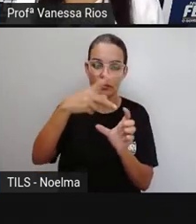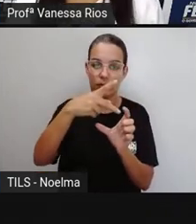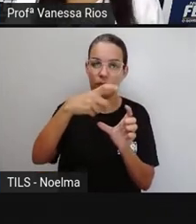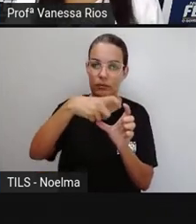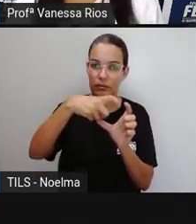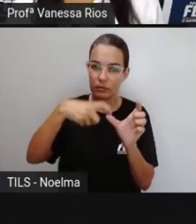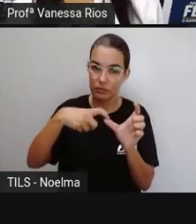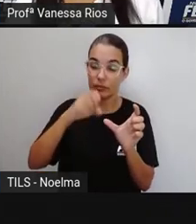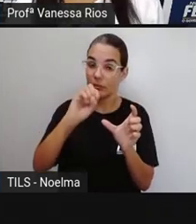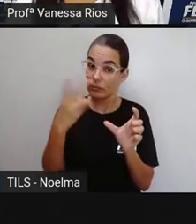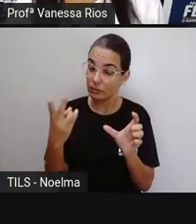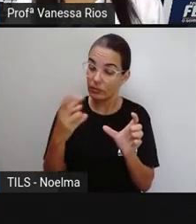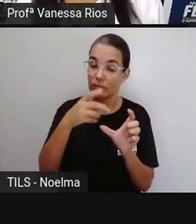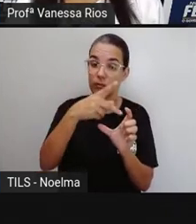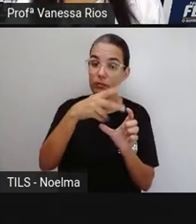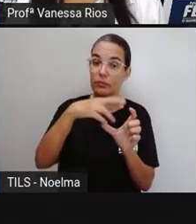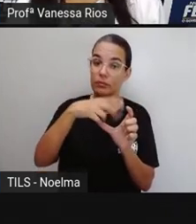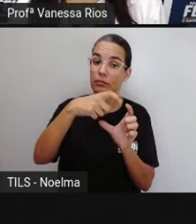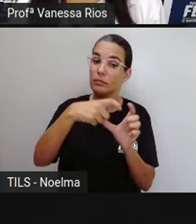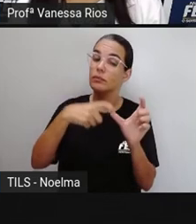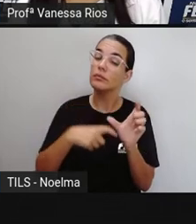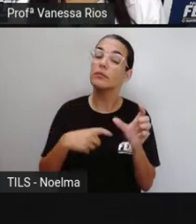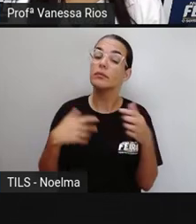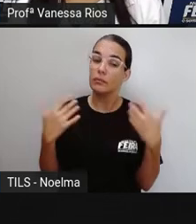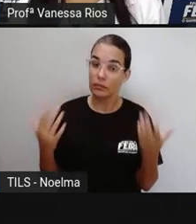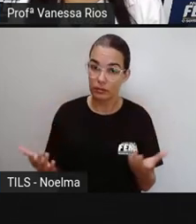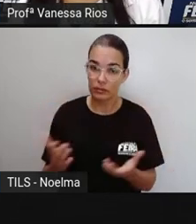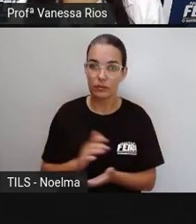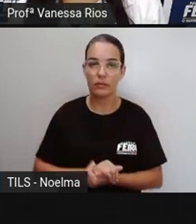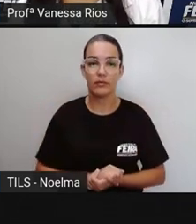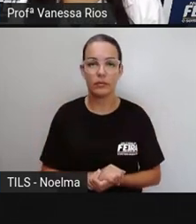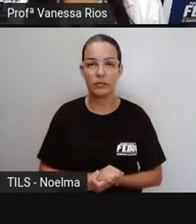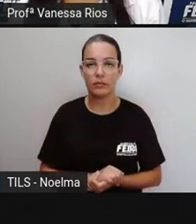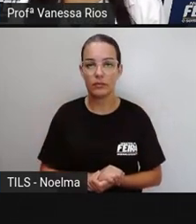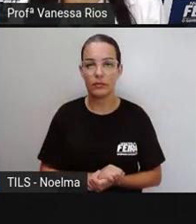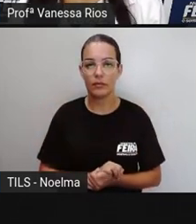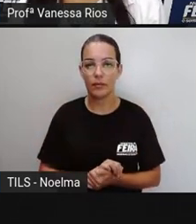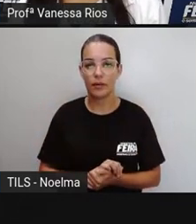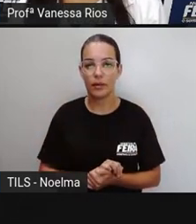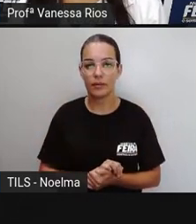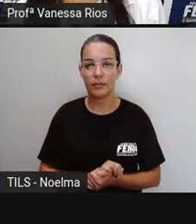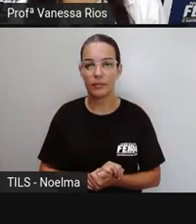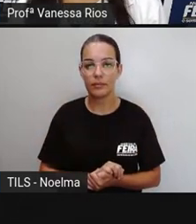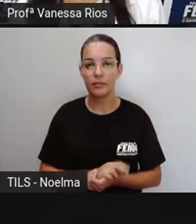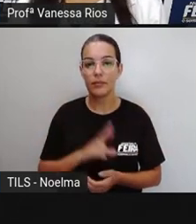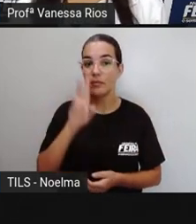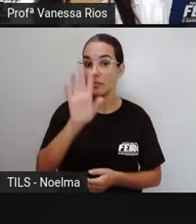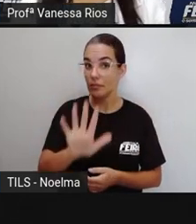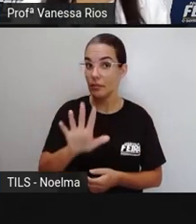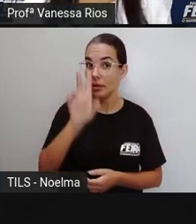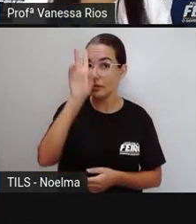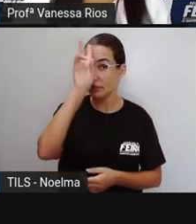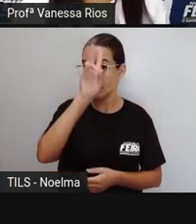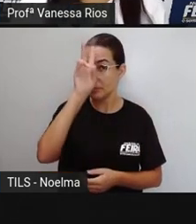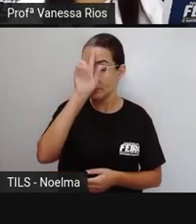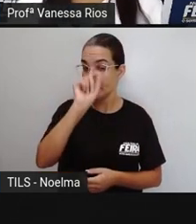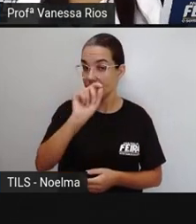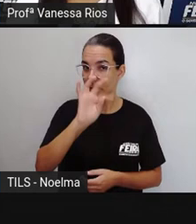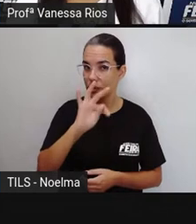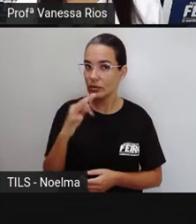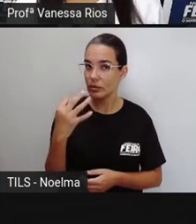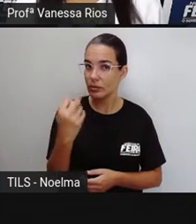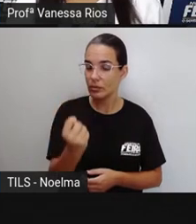paroxítona ou proparoxítona. E aí, a gente já observa que